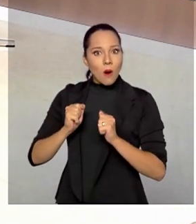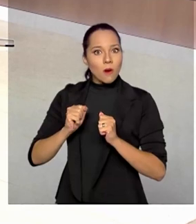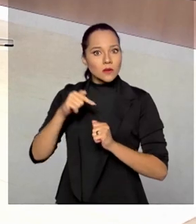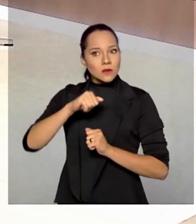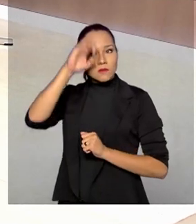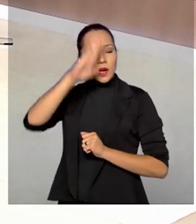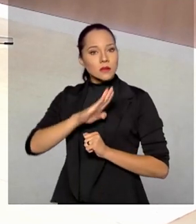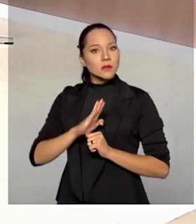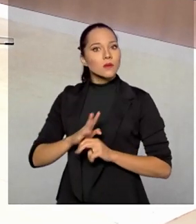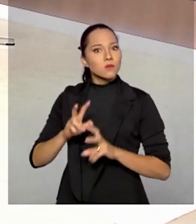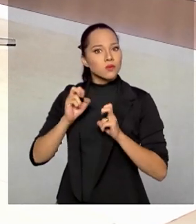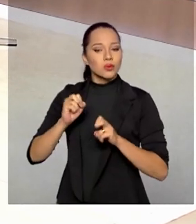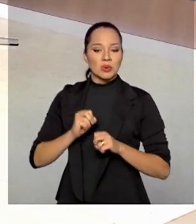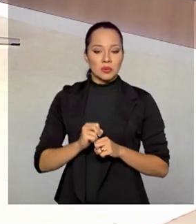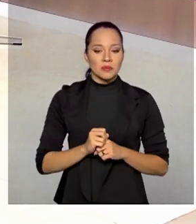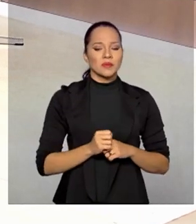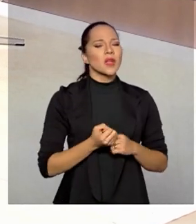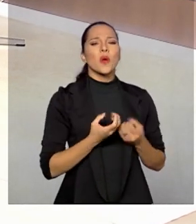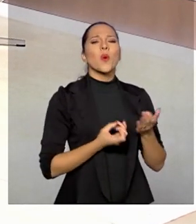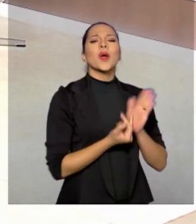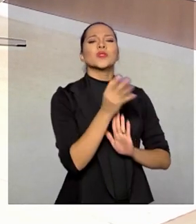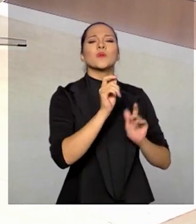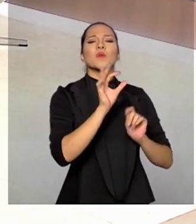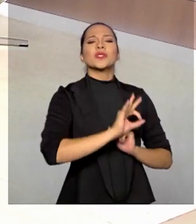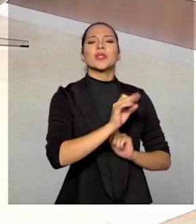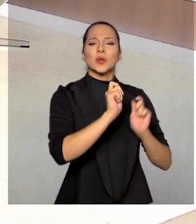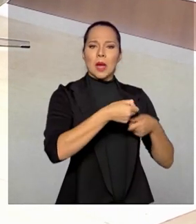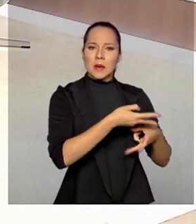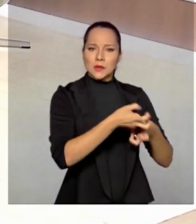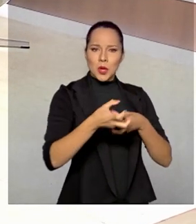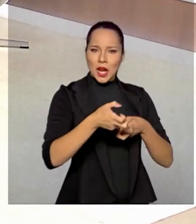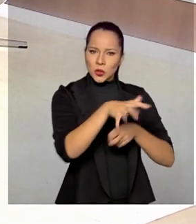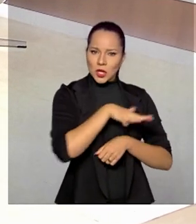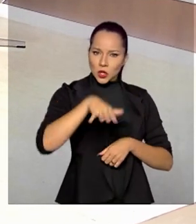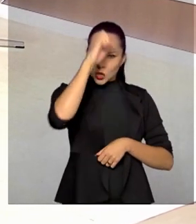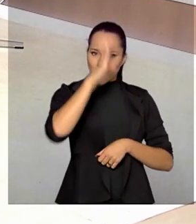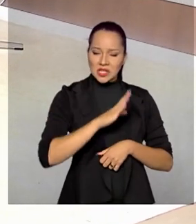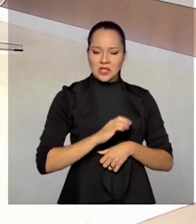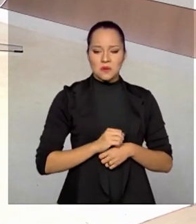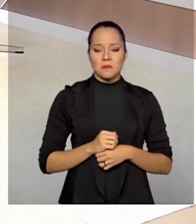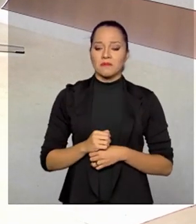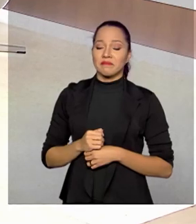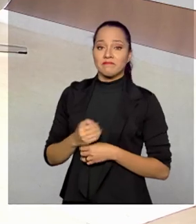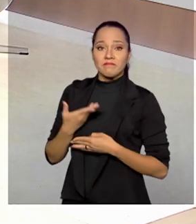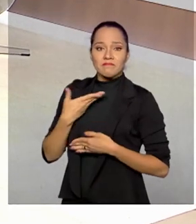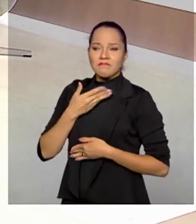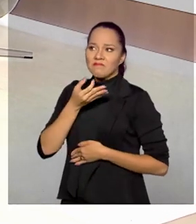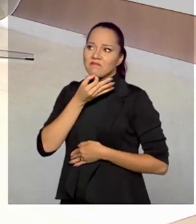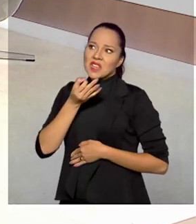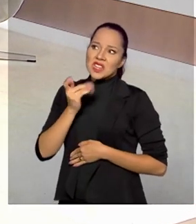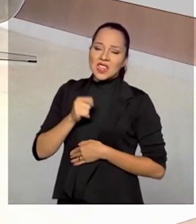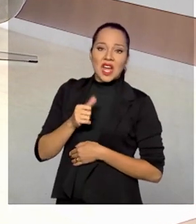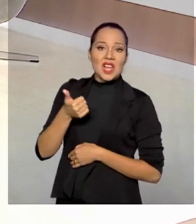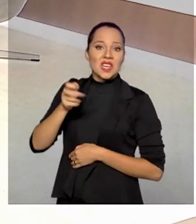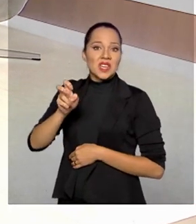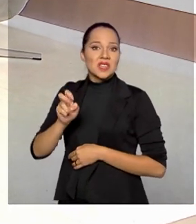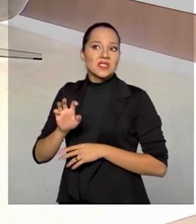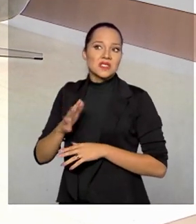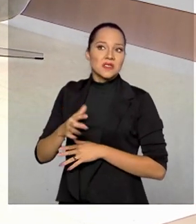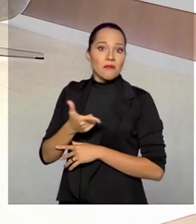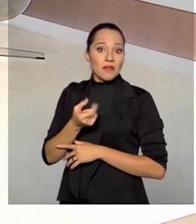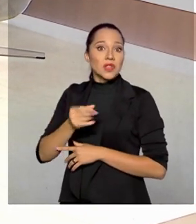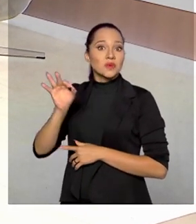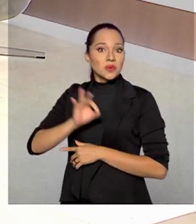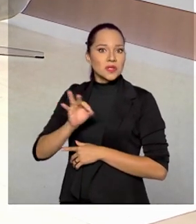país tem. Dava para chegar em quantos? Em quantos por cento, ministro? Ah, eu imagino que possa chegar a 15, 20%.